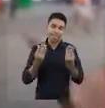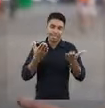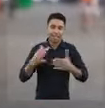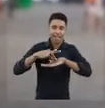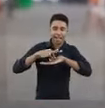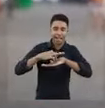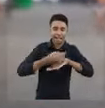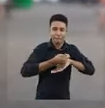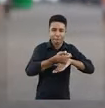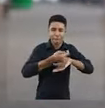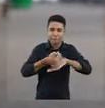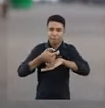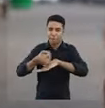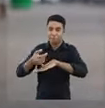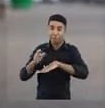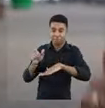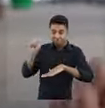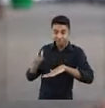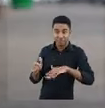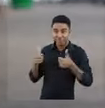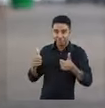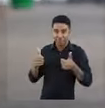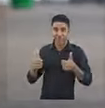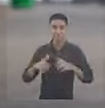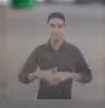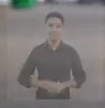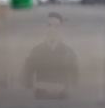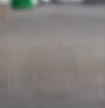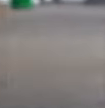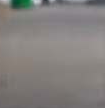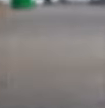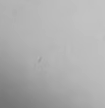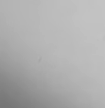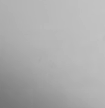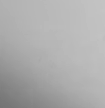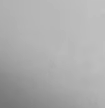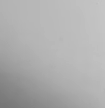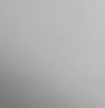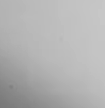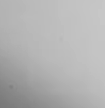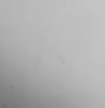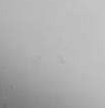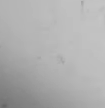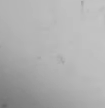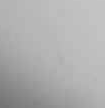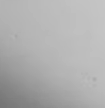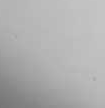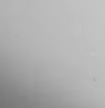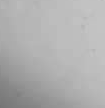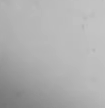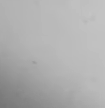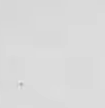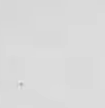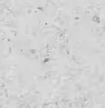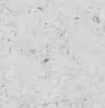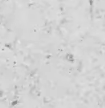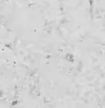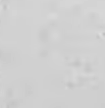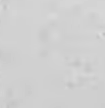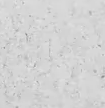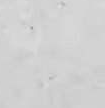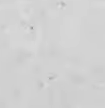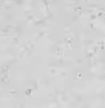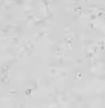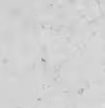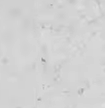entregar um pernil a cada trabalhador, caso tal candidato se saísse vitorioso. Animação. Mapa do Brasil. Avião de Betim a Belém. Em letras